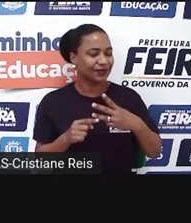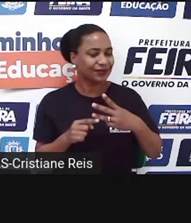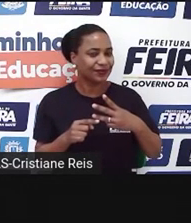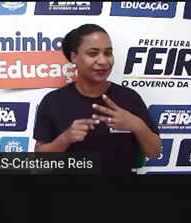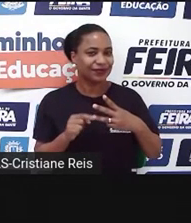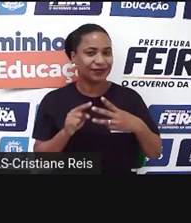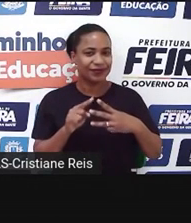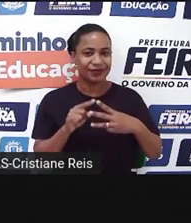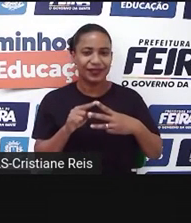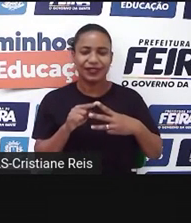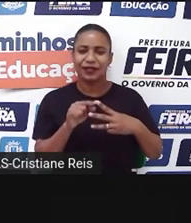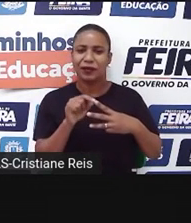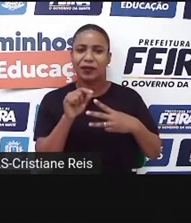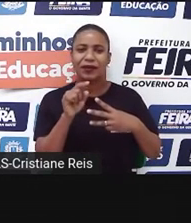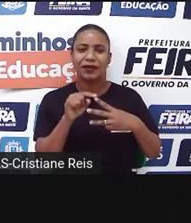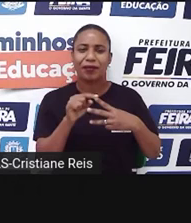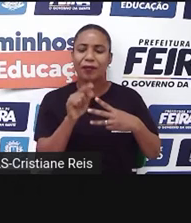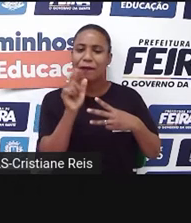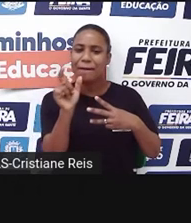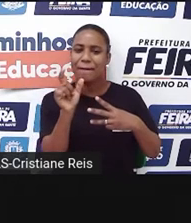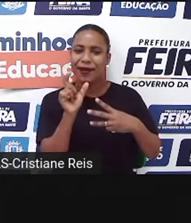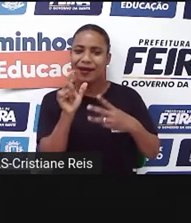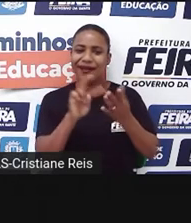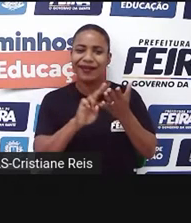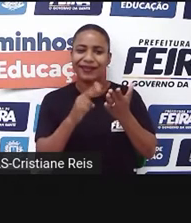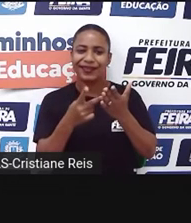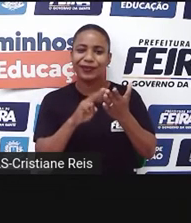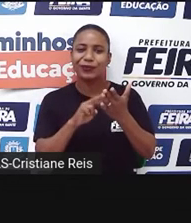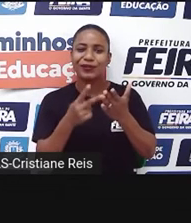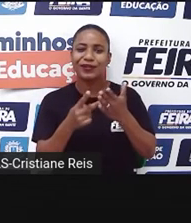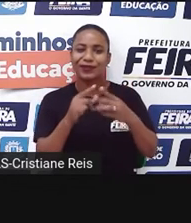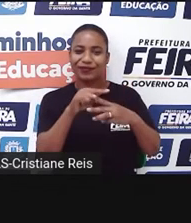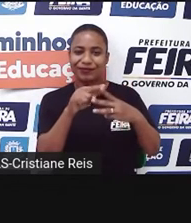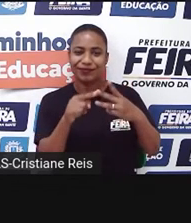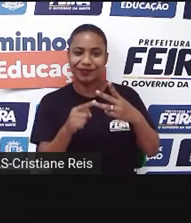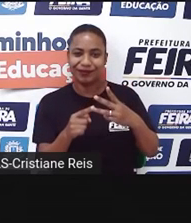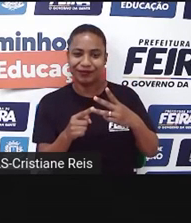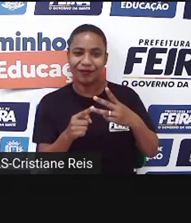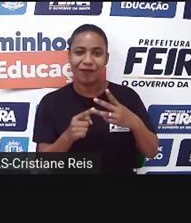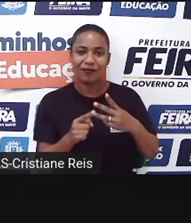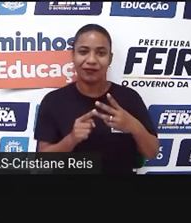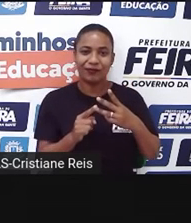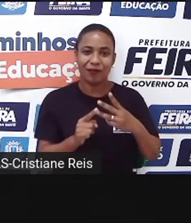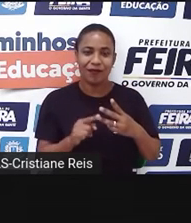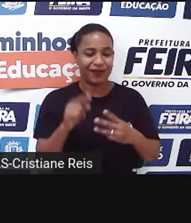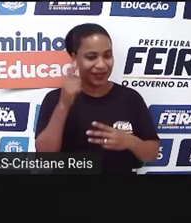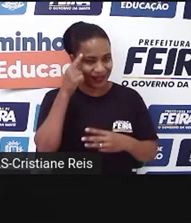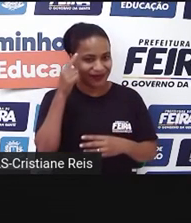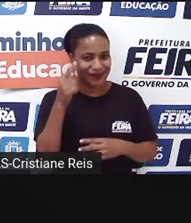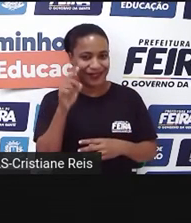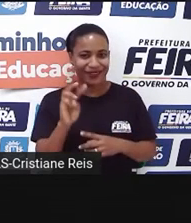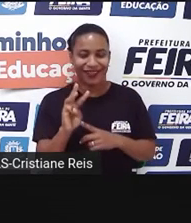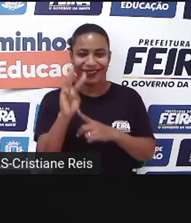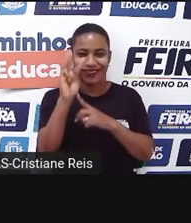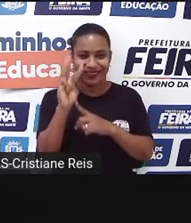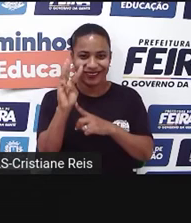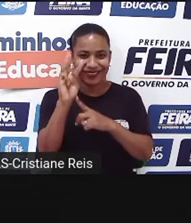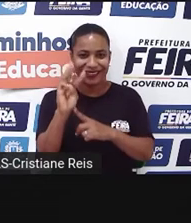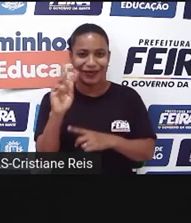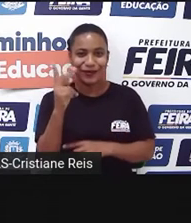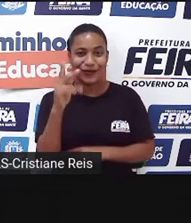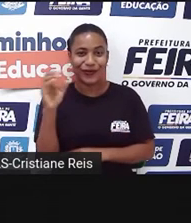que palavrinhas são essas? Vocês se lembram? São os WH questions. São aquelas